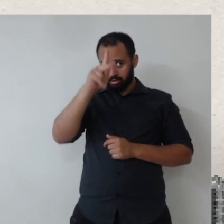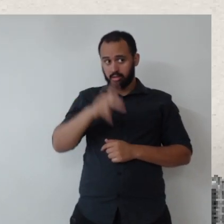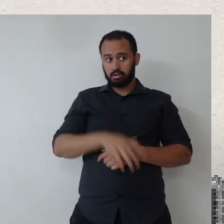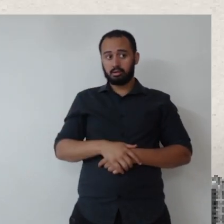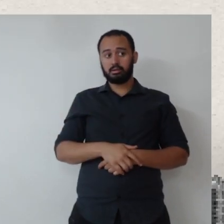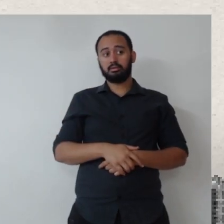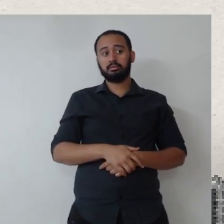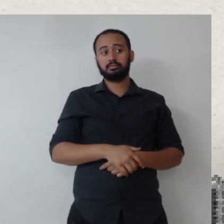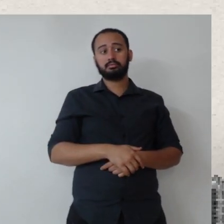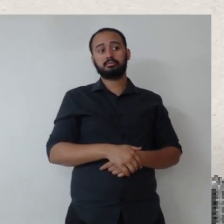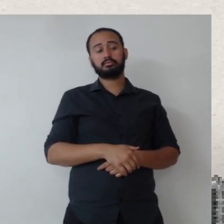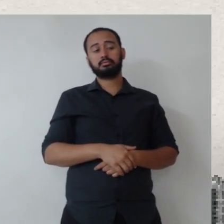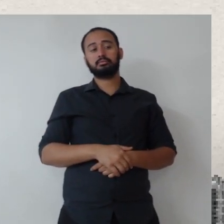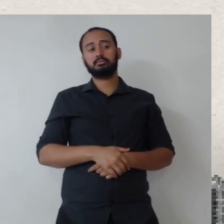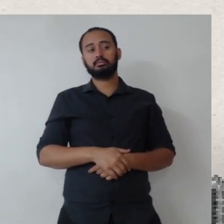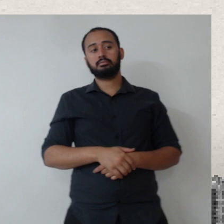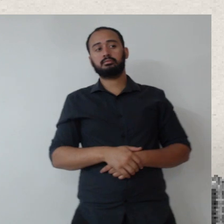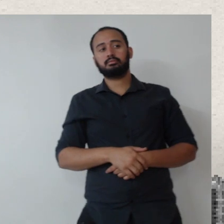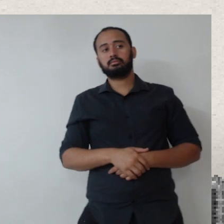Obrigada.